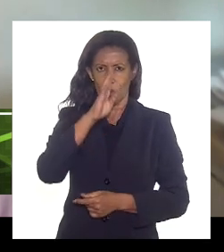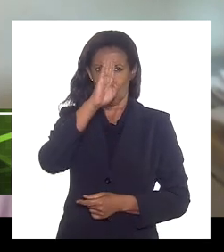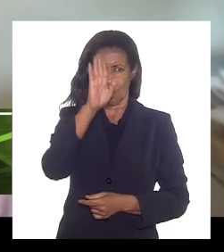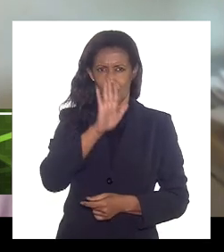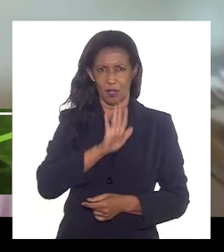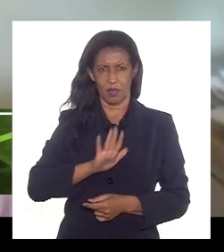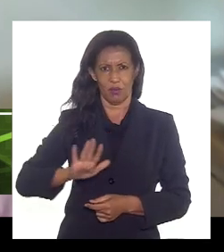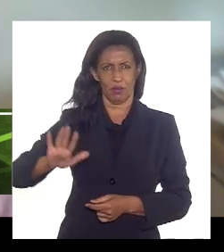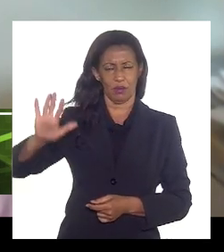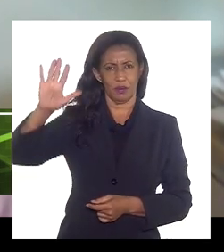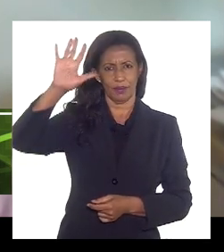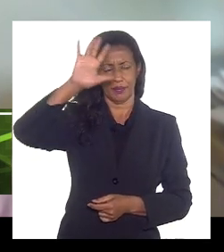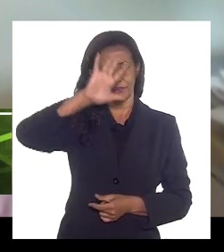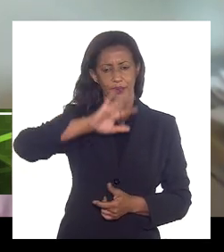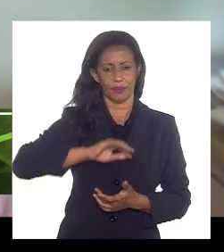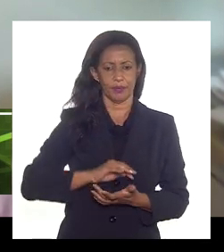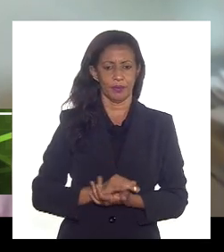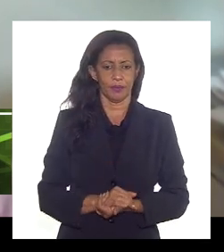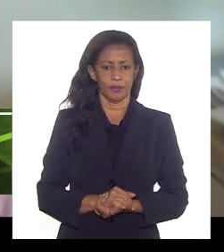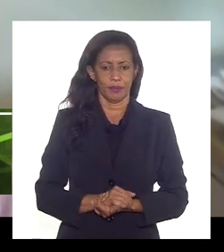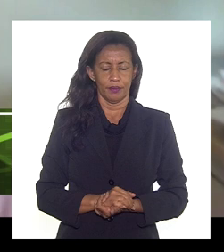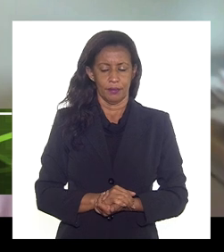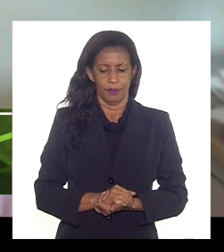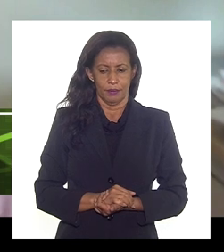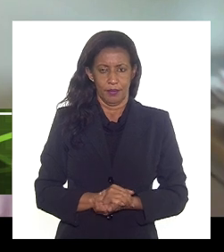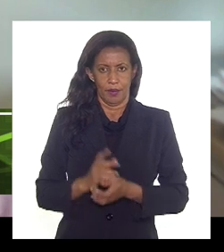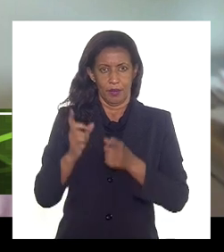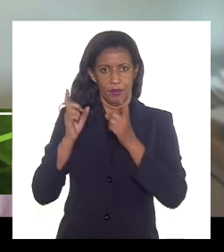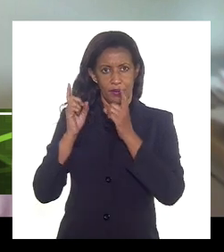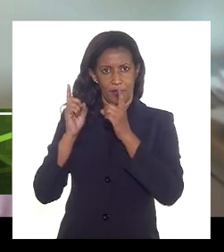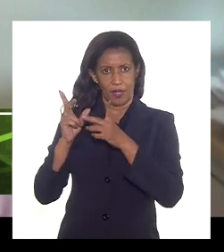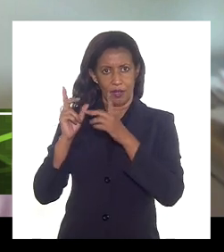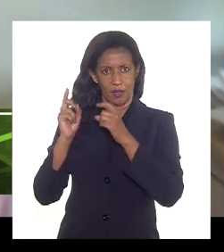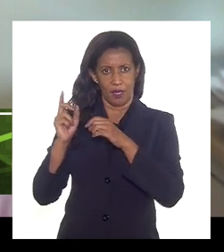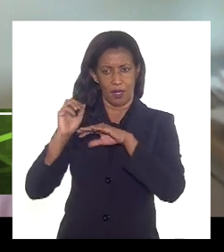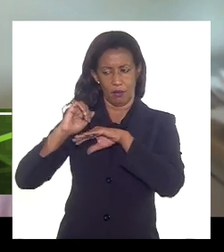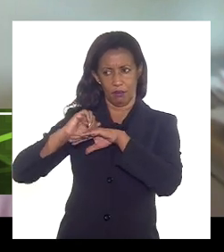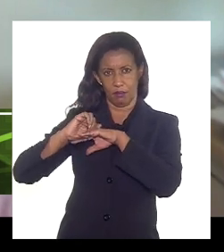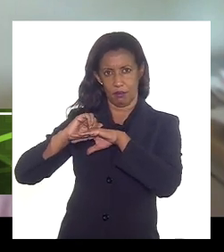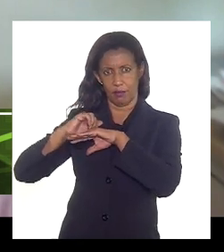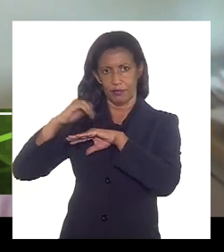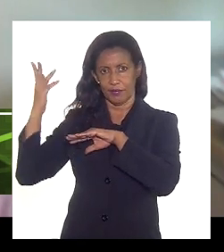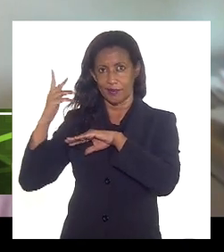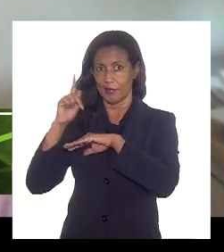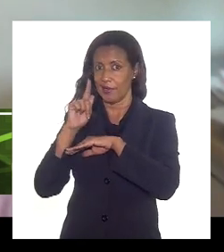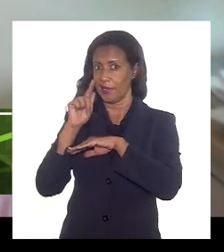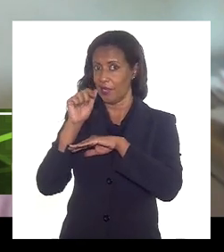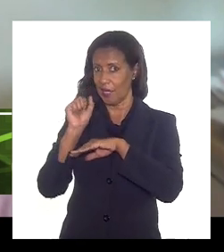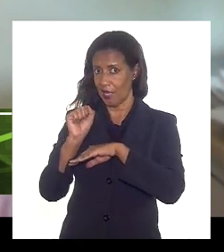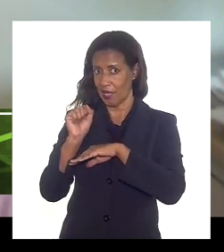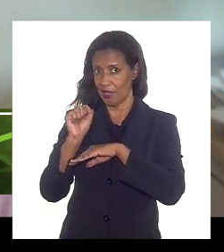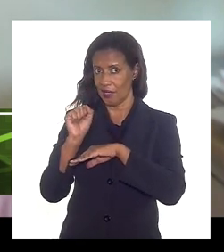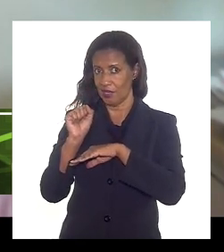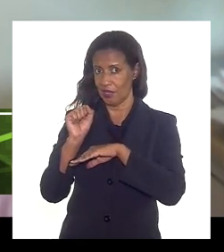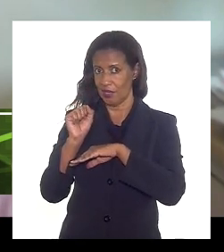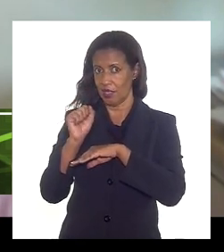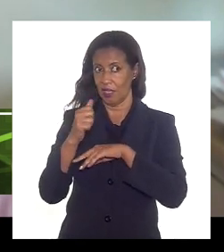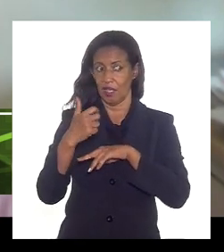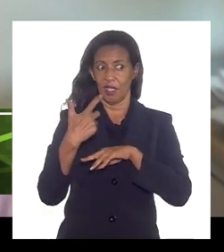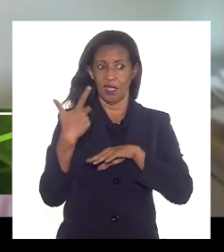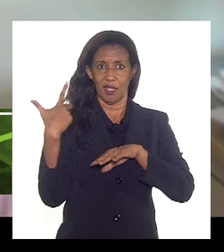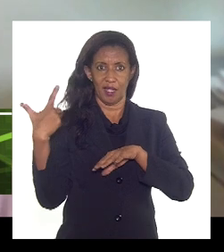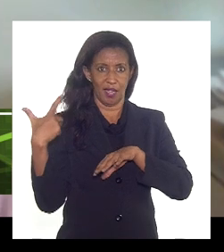tá importando gás natural e reinjetando